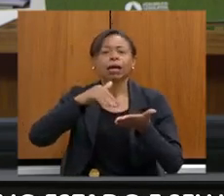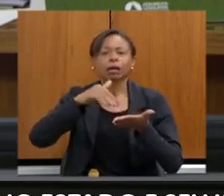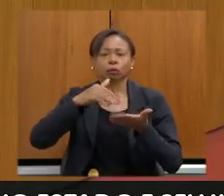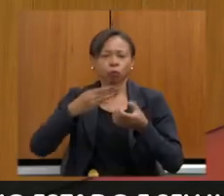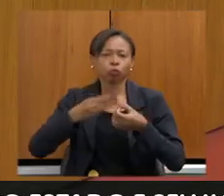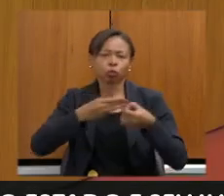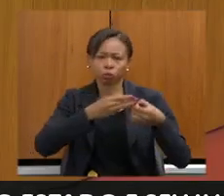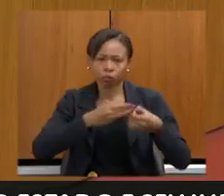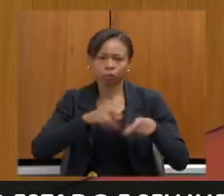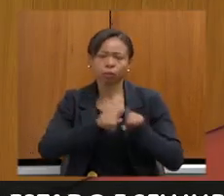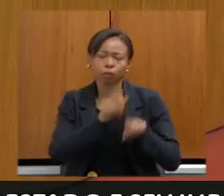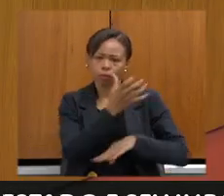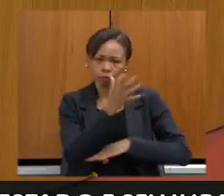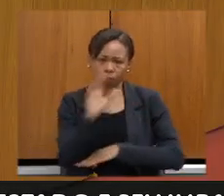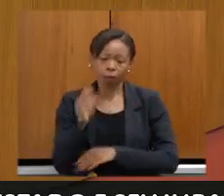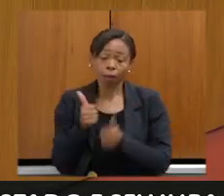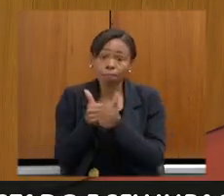próximo.